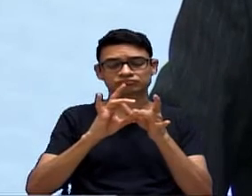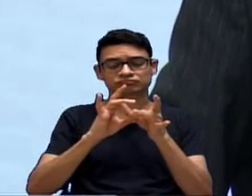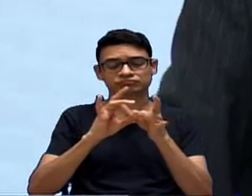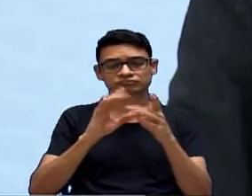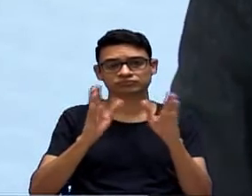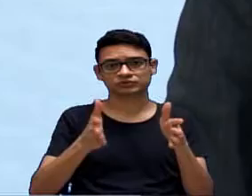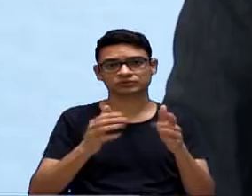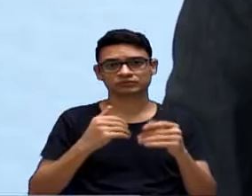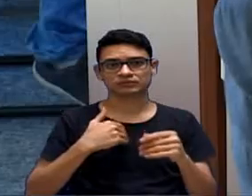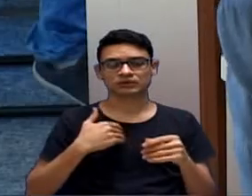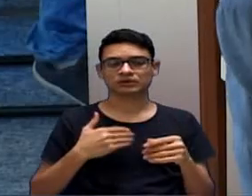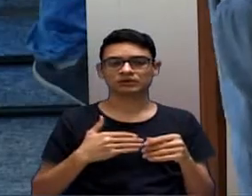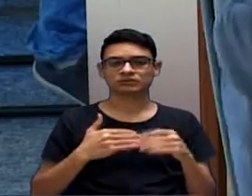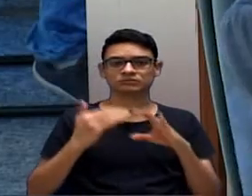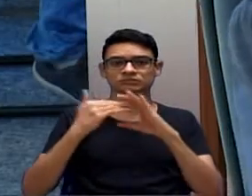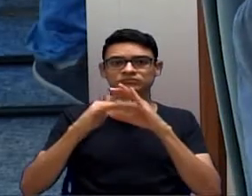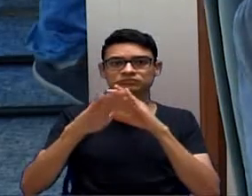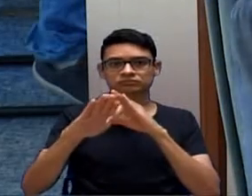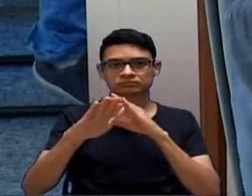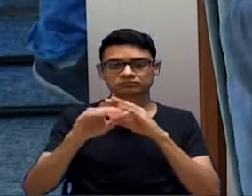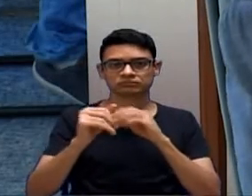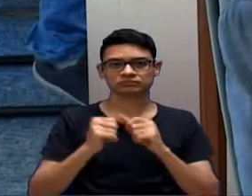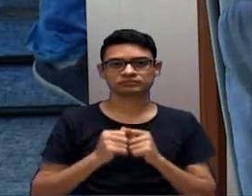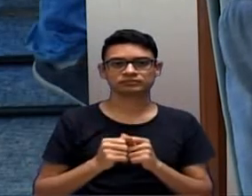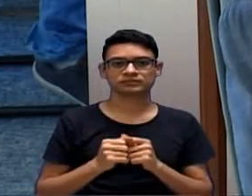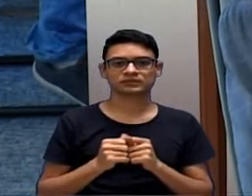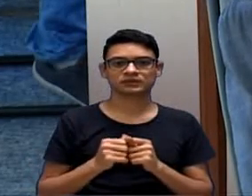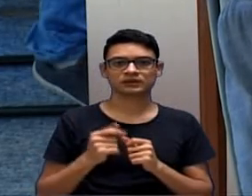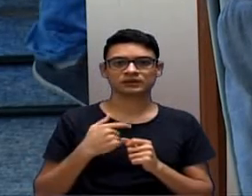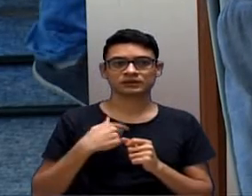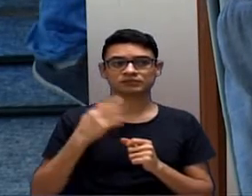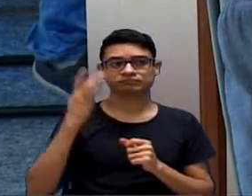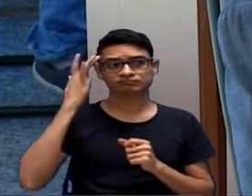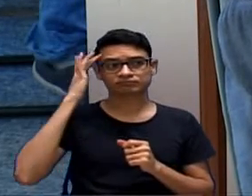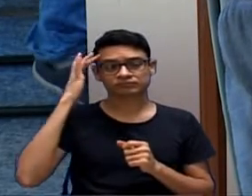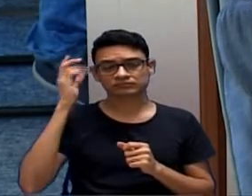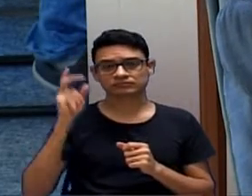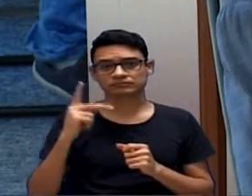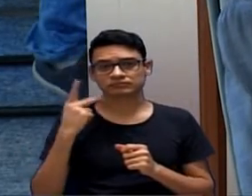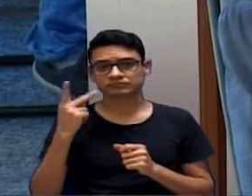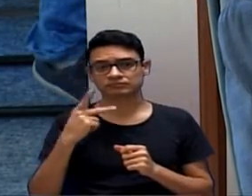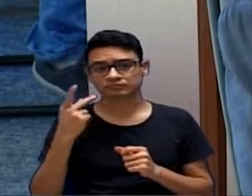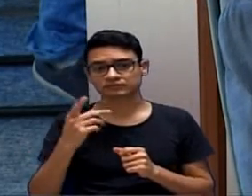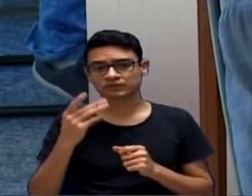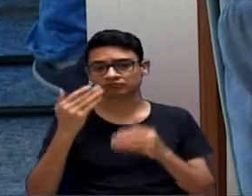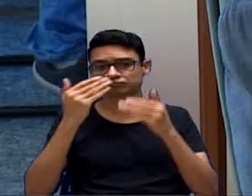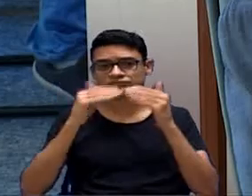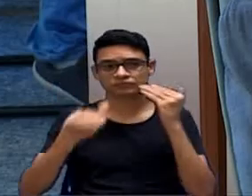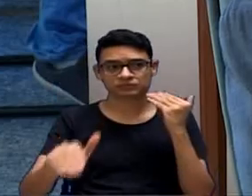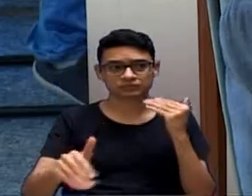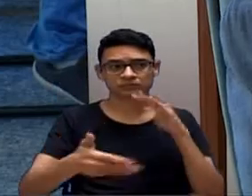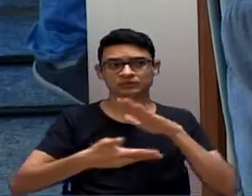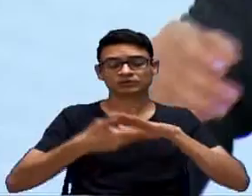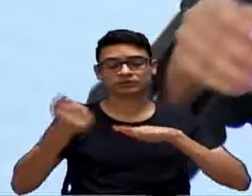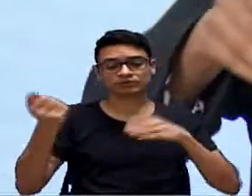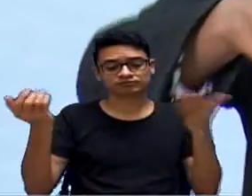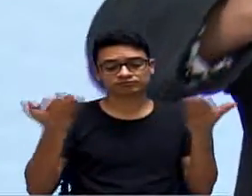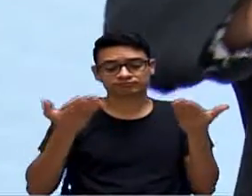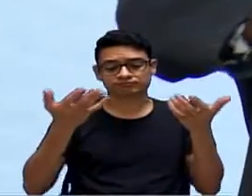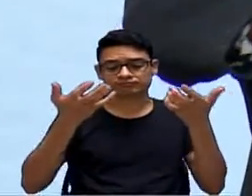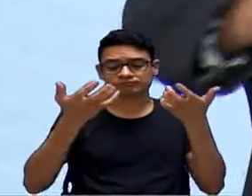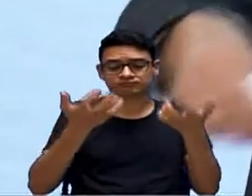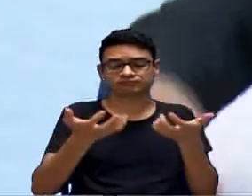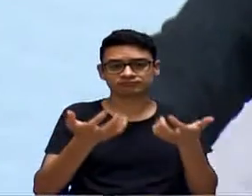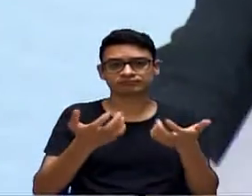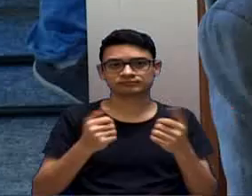Então, caminhamento, senhor presidente, parece que a vereadora se indispõe à retirada do projeto dela e quer aprovação hoje de qualquer jeito. É que ele já foi retirado